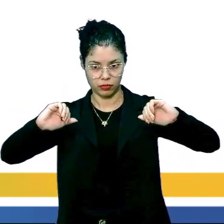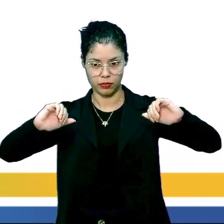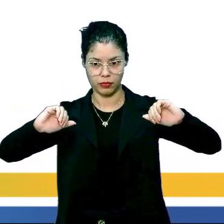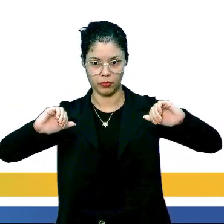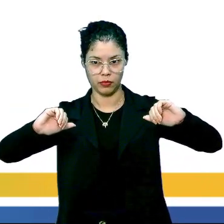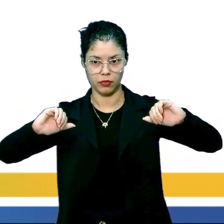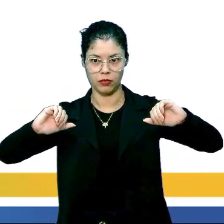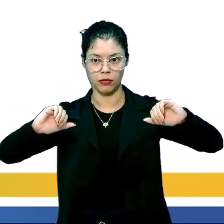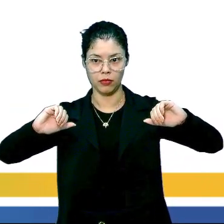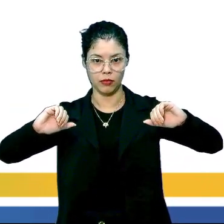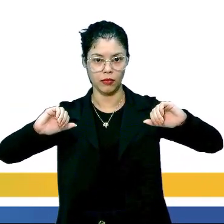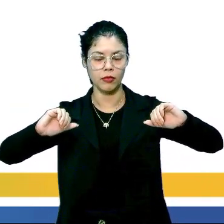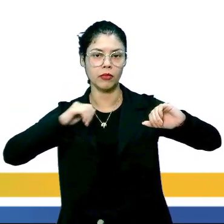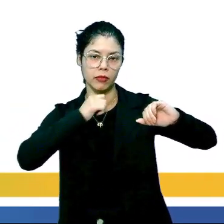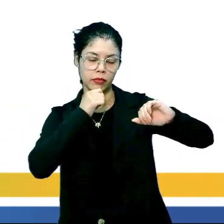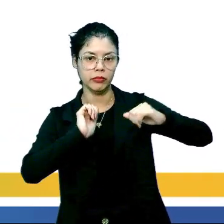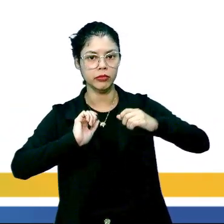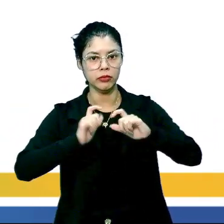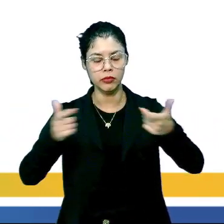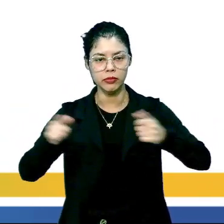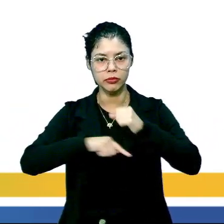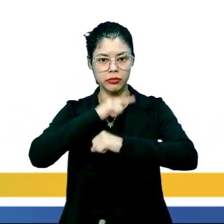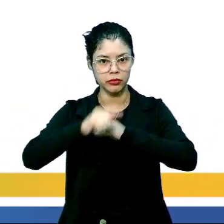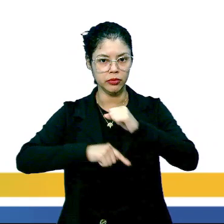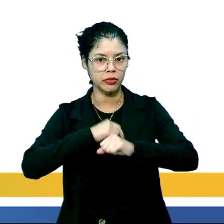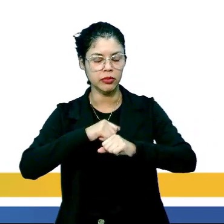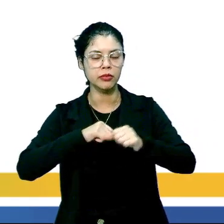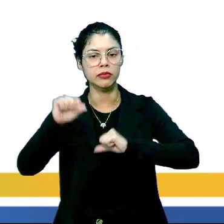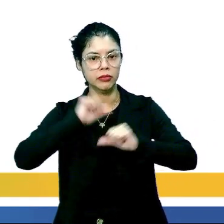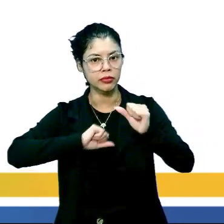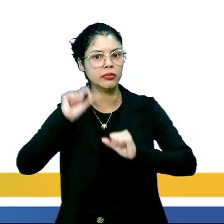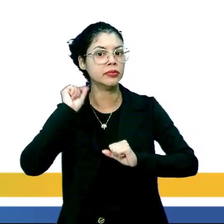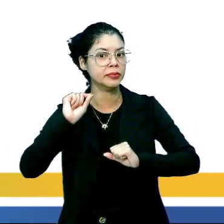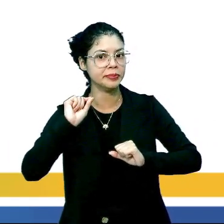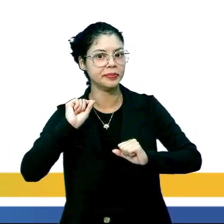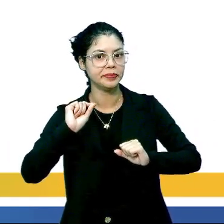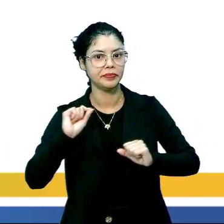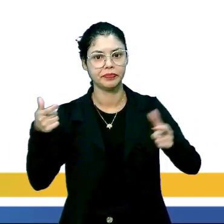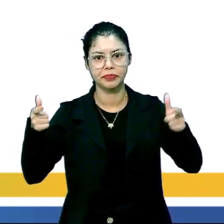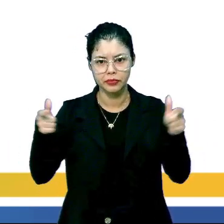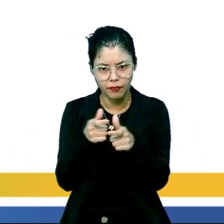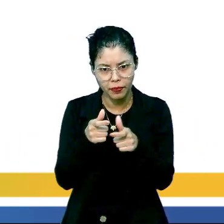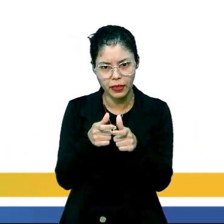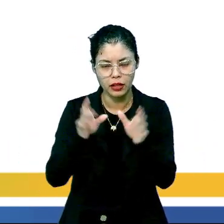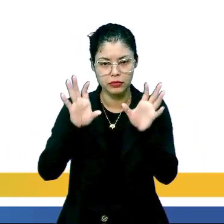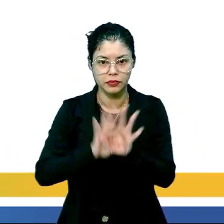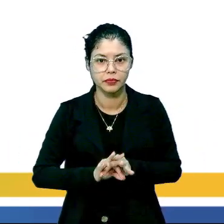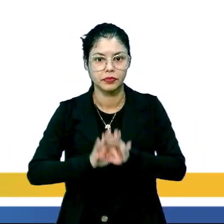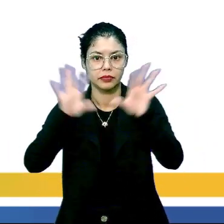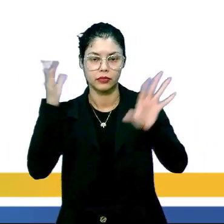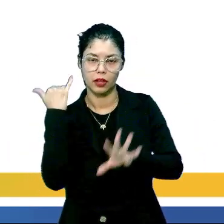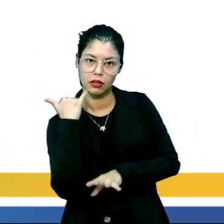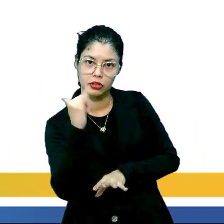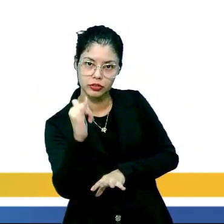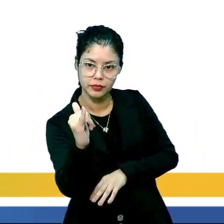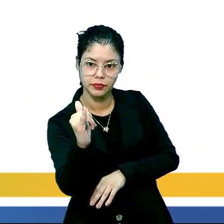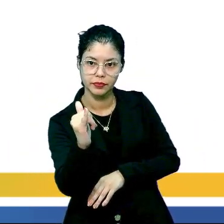quebrar este átomo grande, transformando esse átomo em átomos menores e liberando energia.